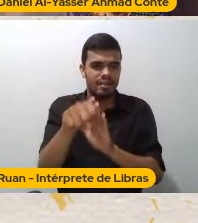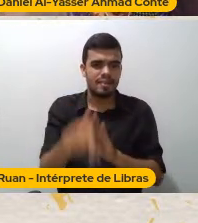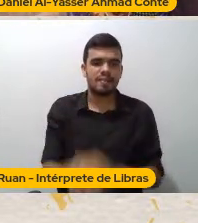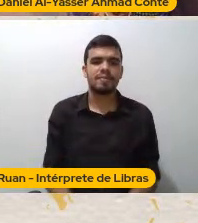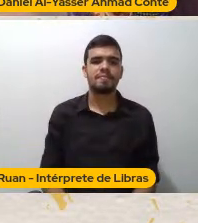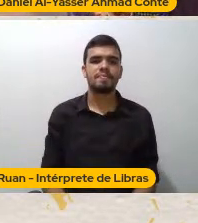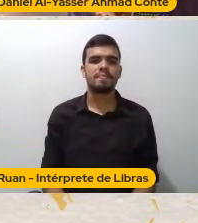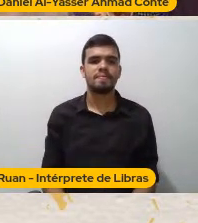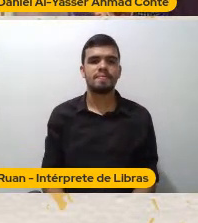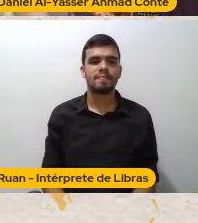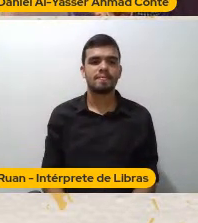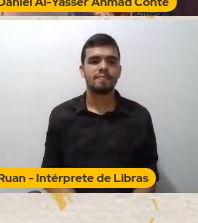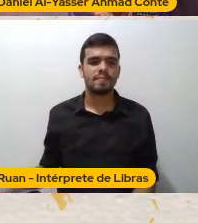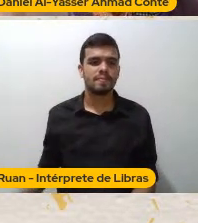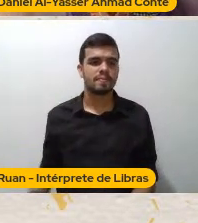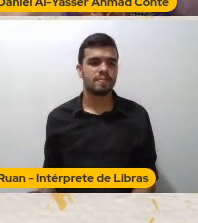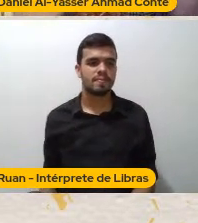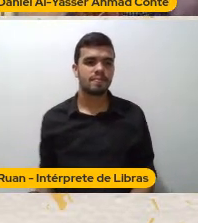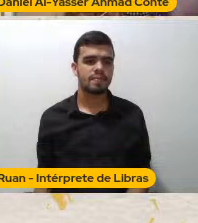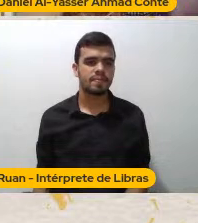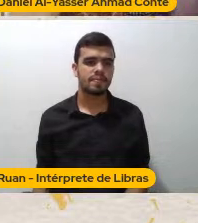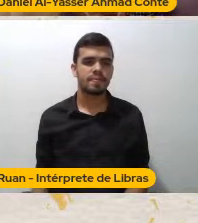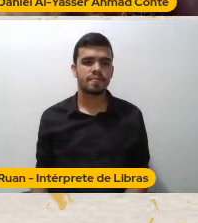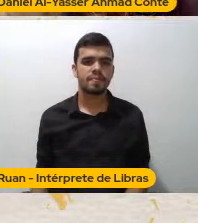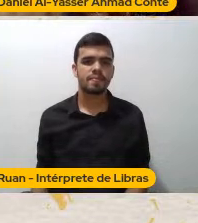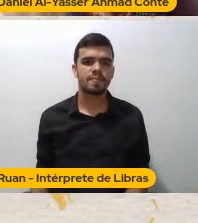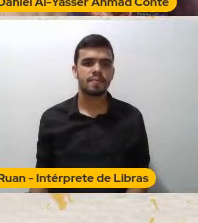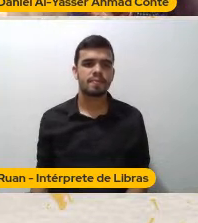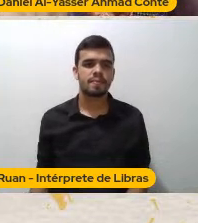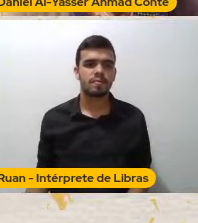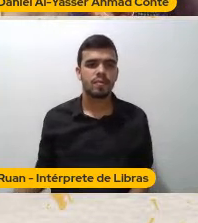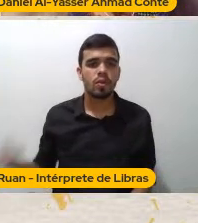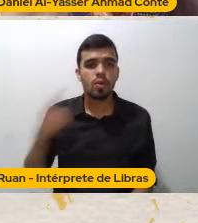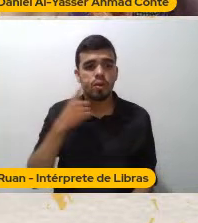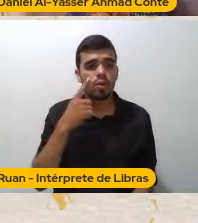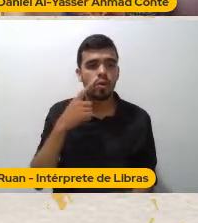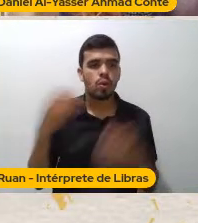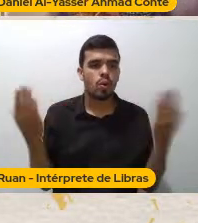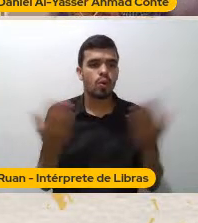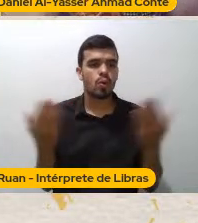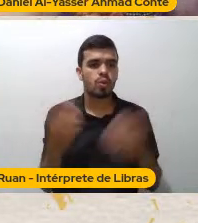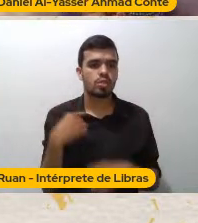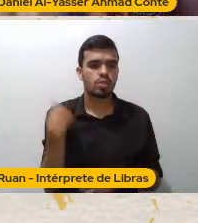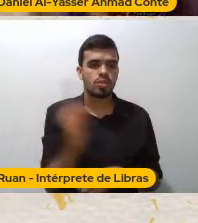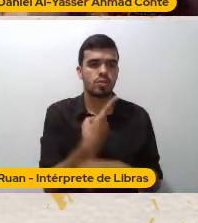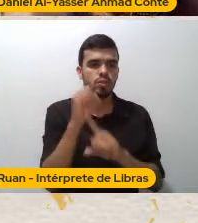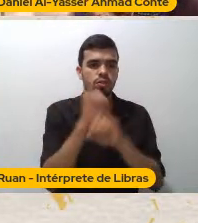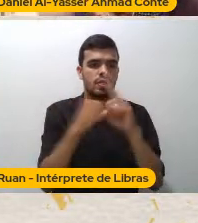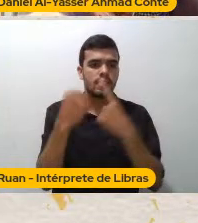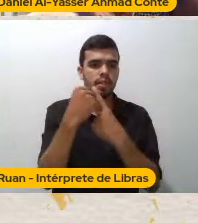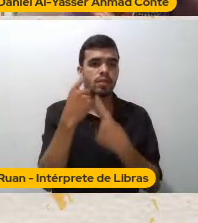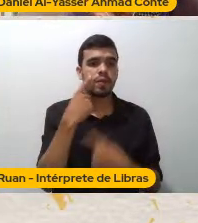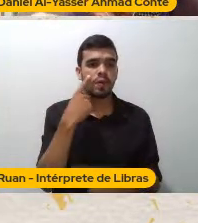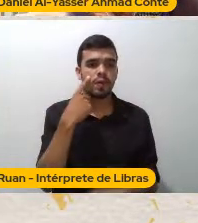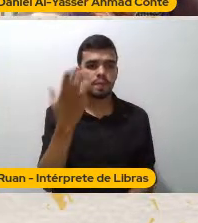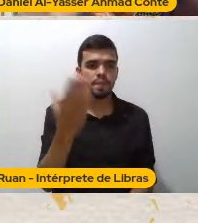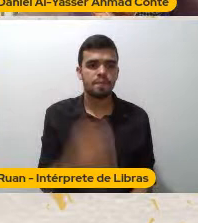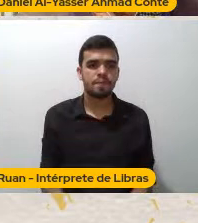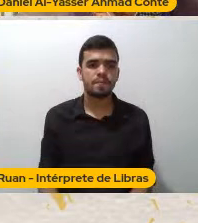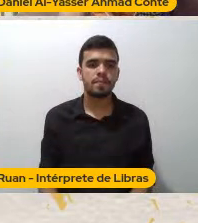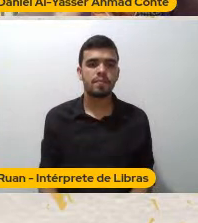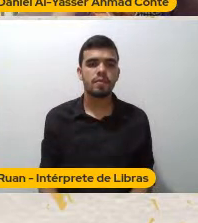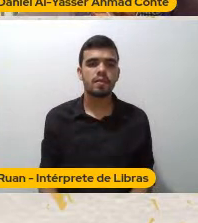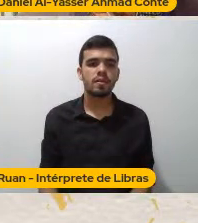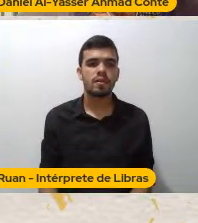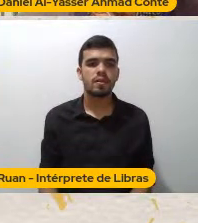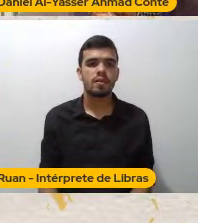Então a gente Viu Aí a nossa sociedade De hoje Né? Então Por que eu coloquei A sociedade? Porque a operação Do domínio Hoje É